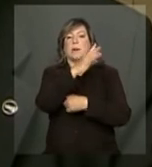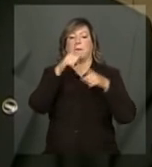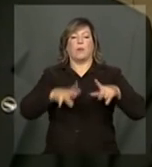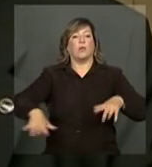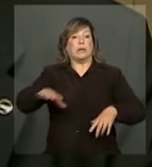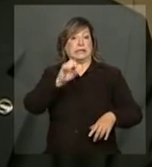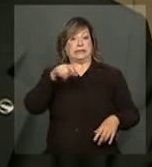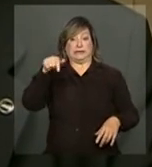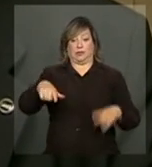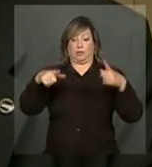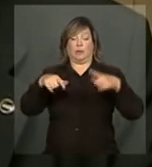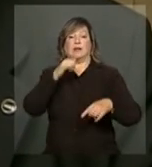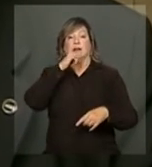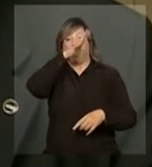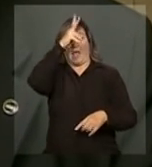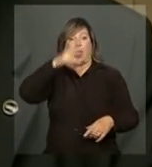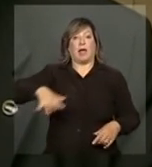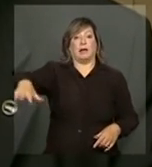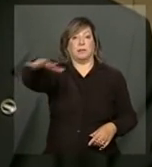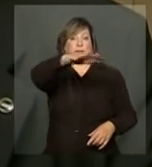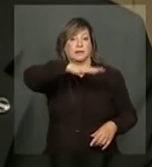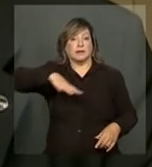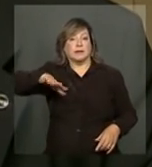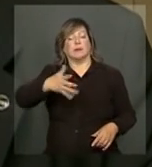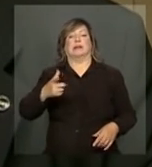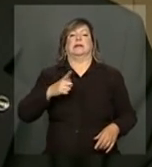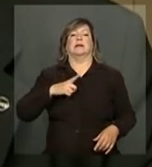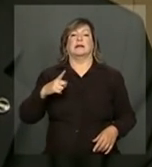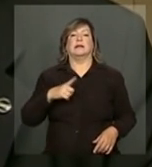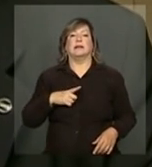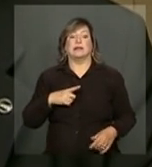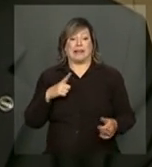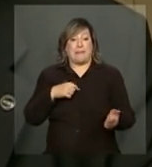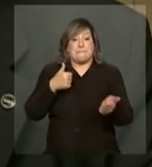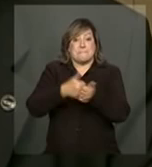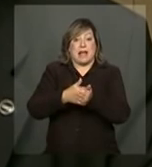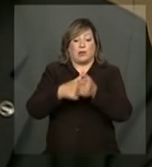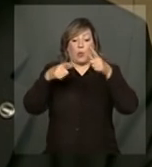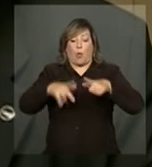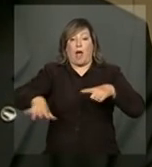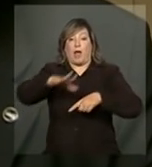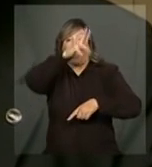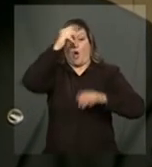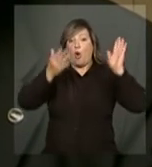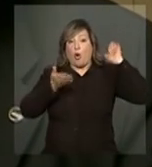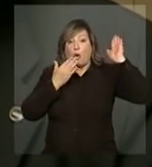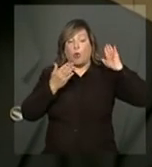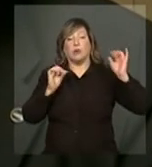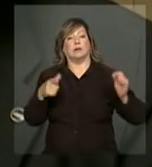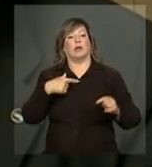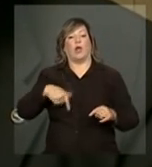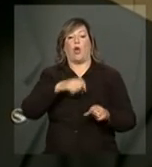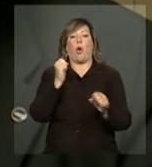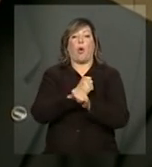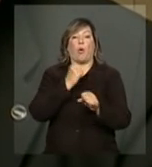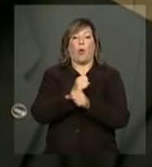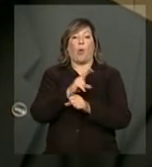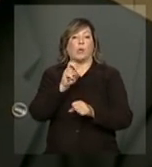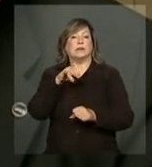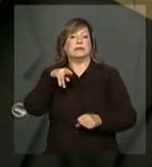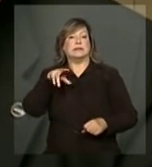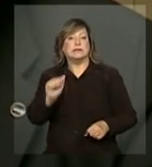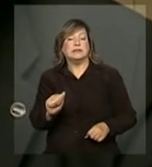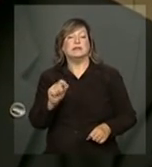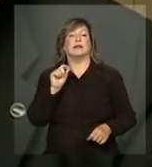o empreendimento, no caso da Amazônia, se aproxima de terras indígenas, nós não estamos construindo usinas hidrelétricas